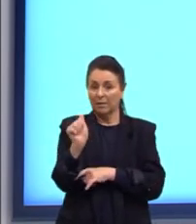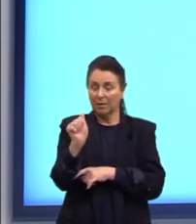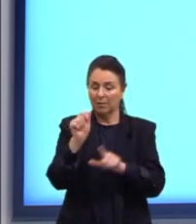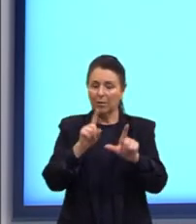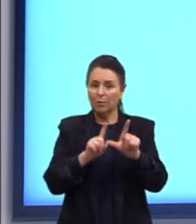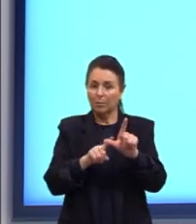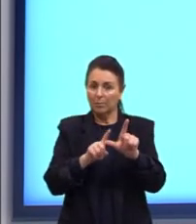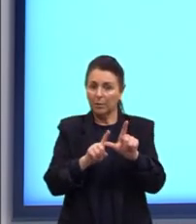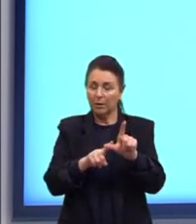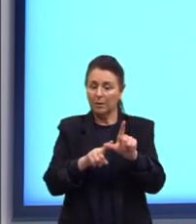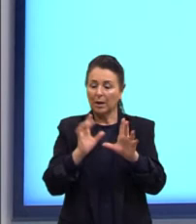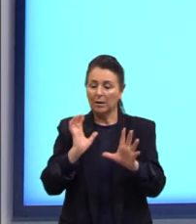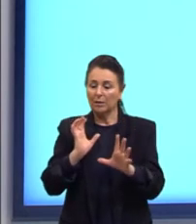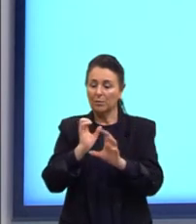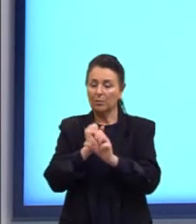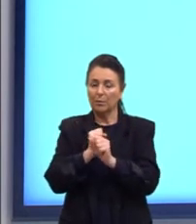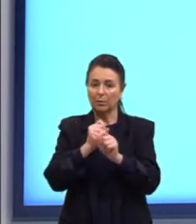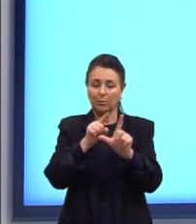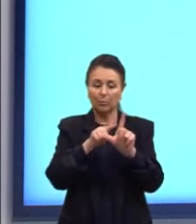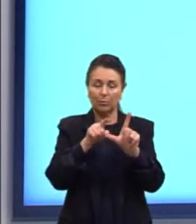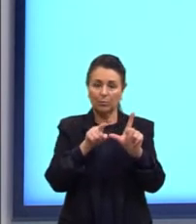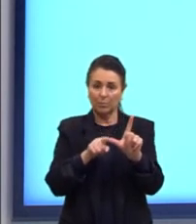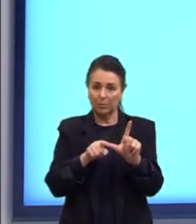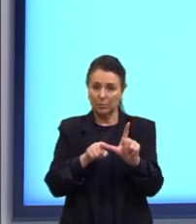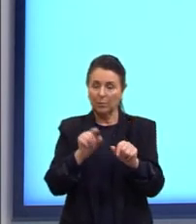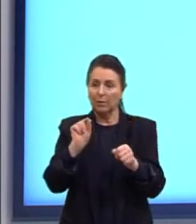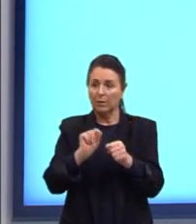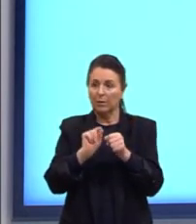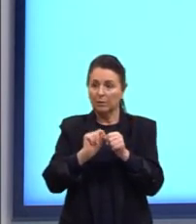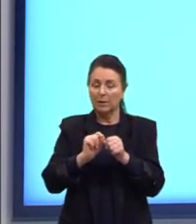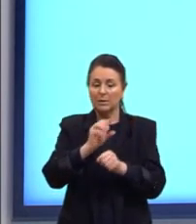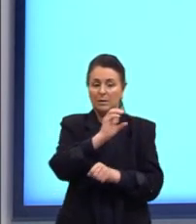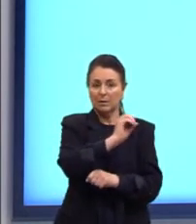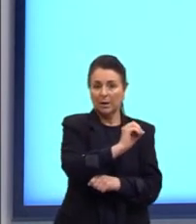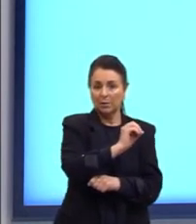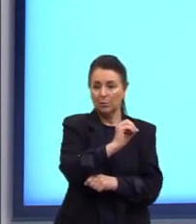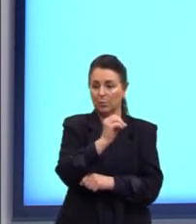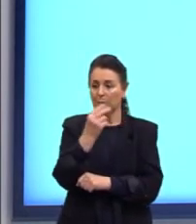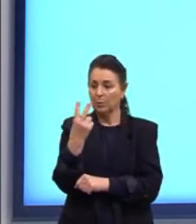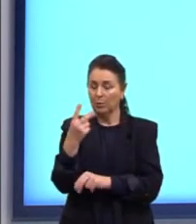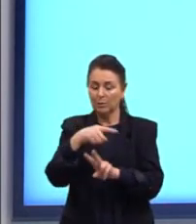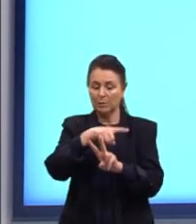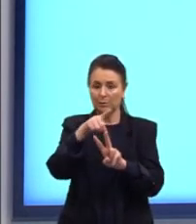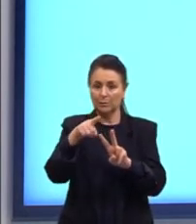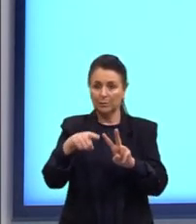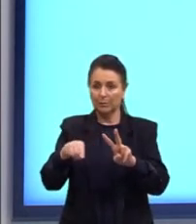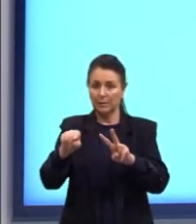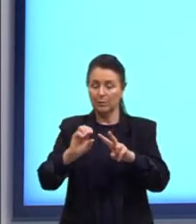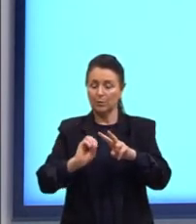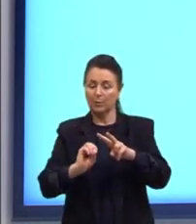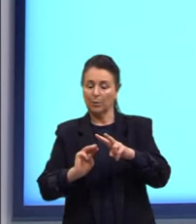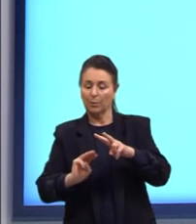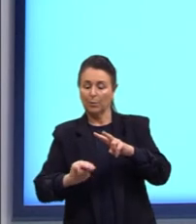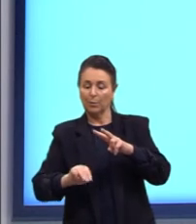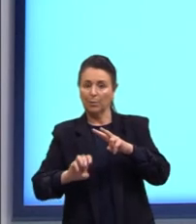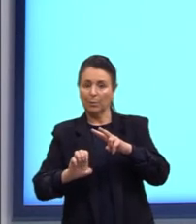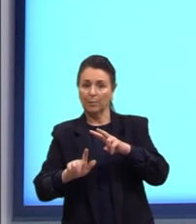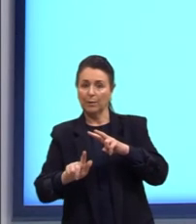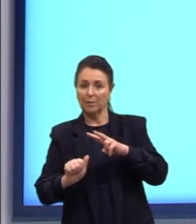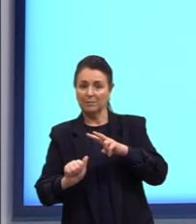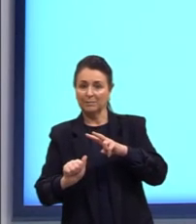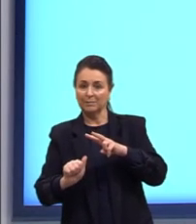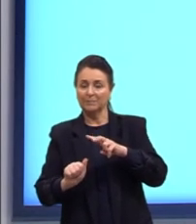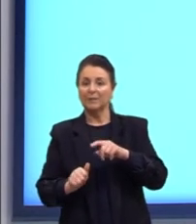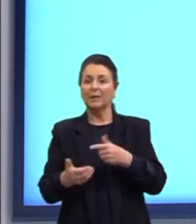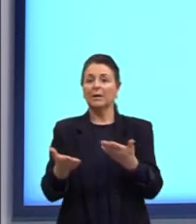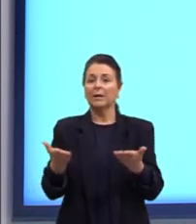somando ali no nosso ângulo então ele vai ser entre 0 e 2π sobre ômega então vamos lá relacionar a nossa